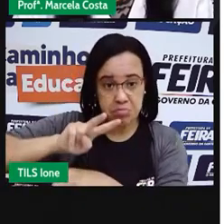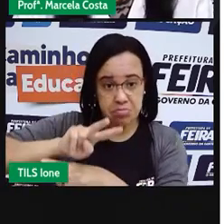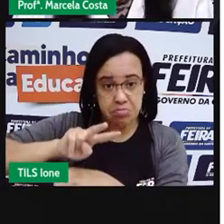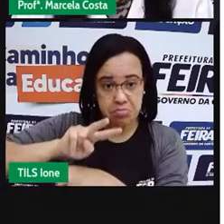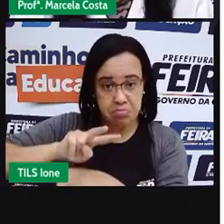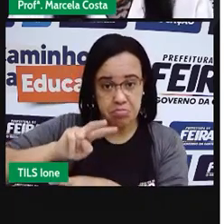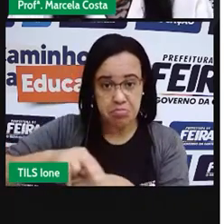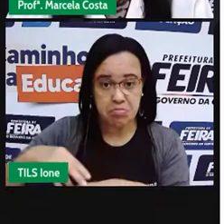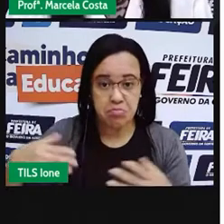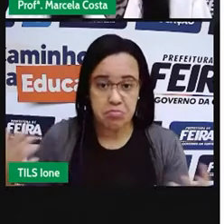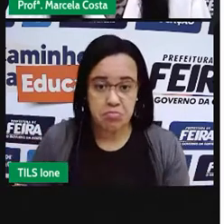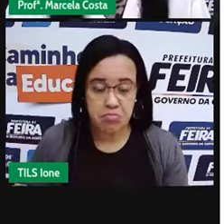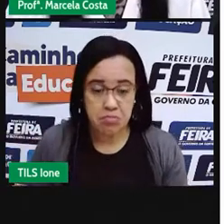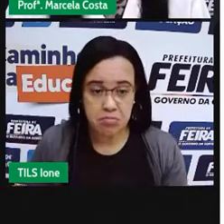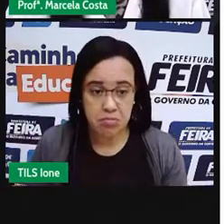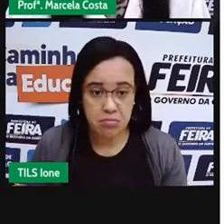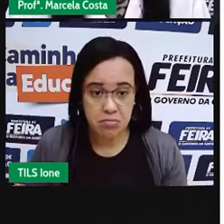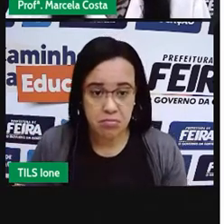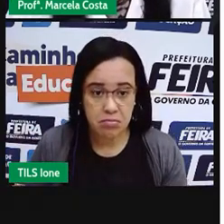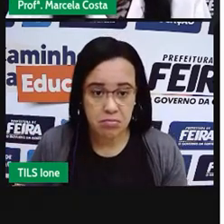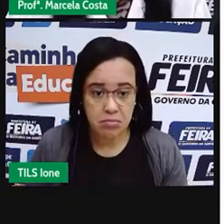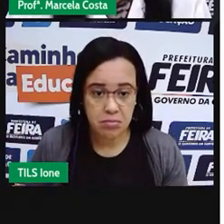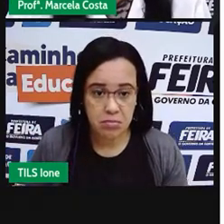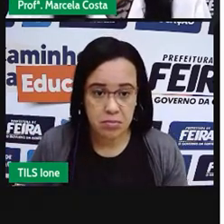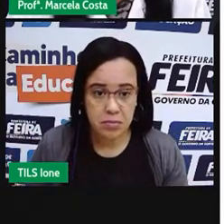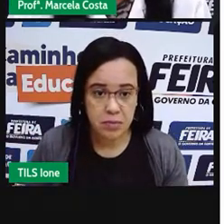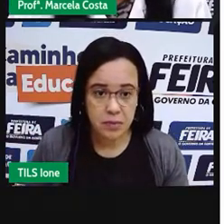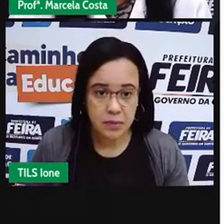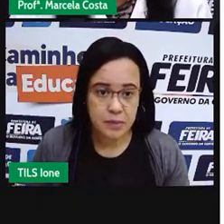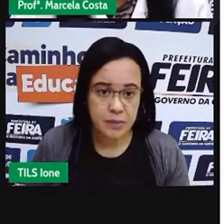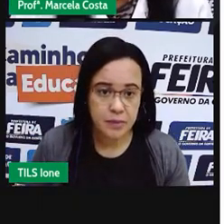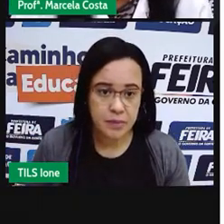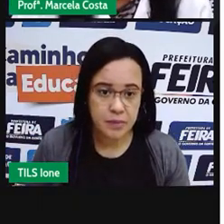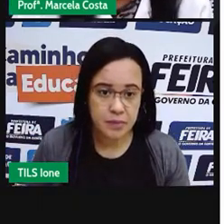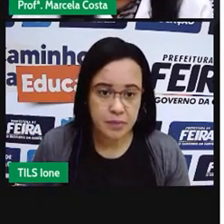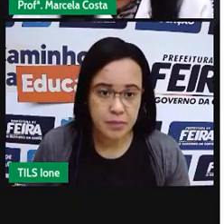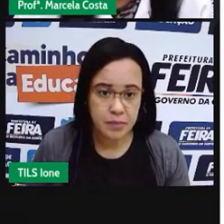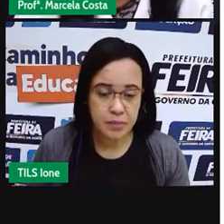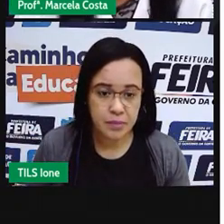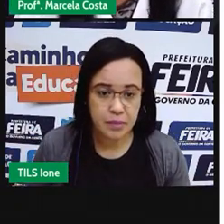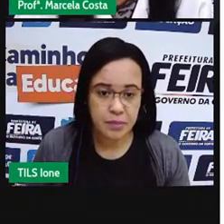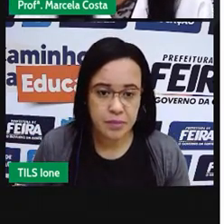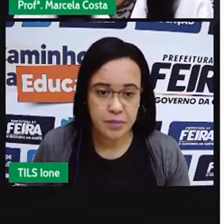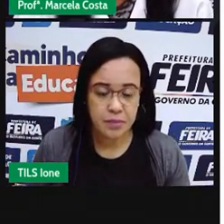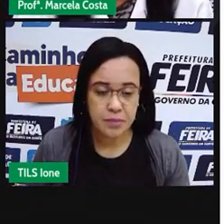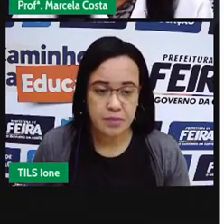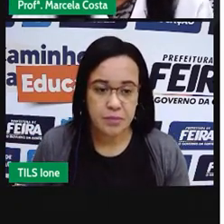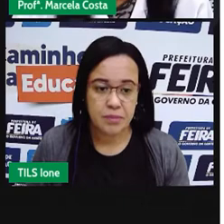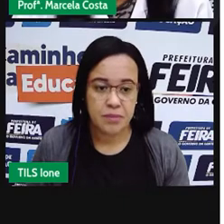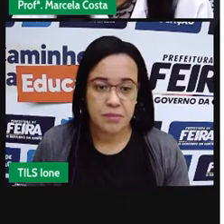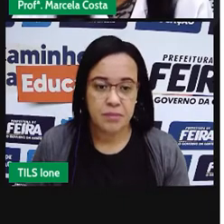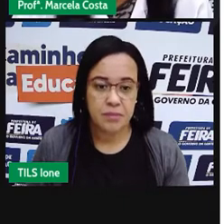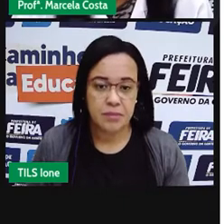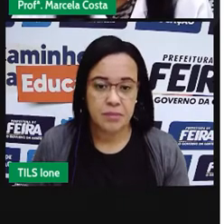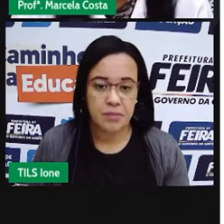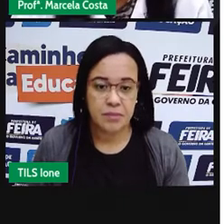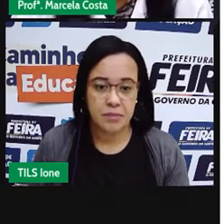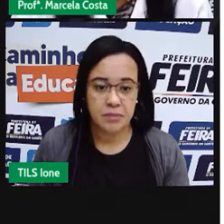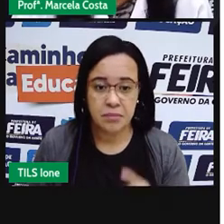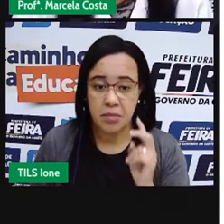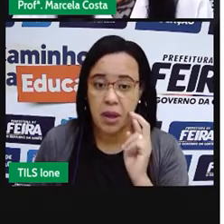E aí, aqui nessa primeira peça, meu filho tá bem